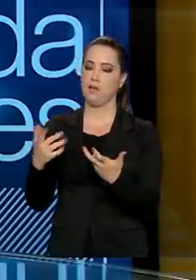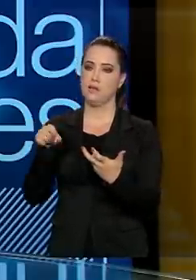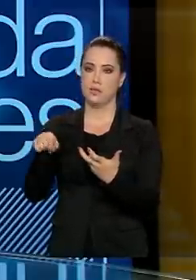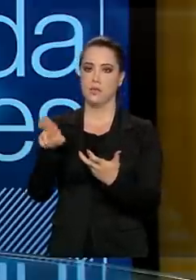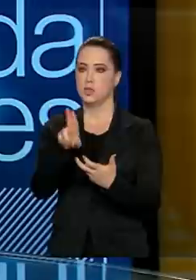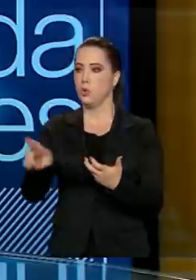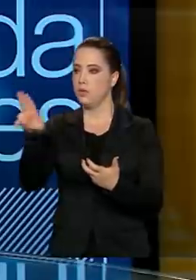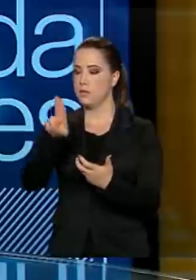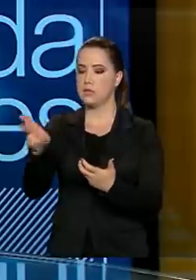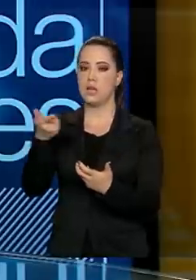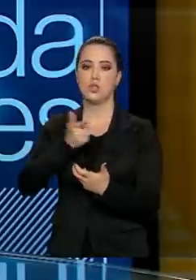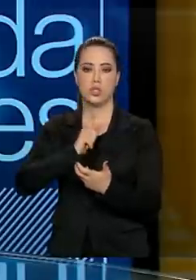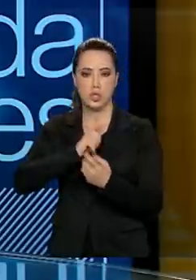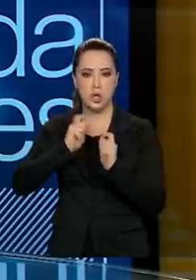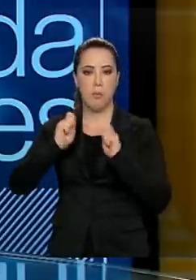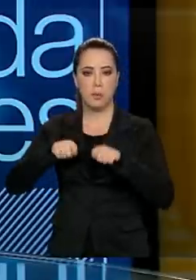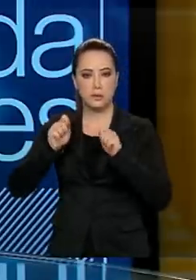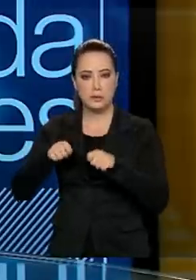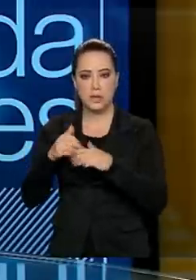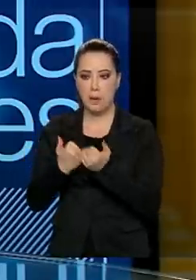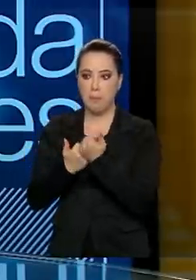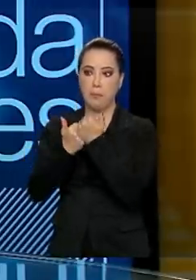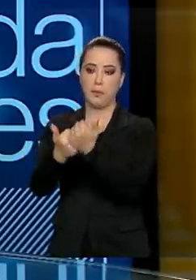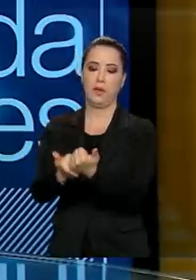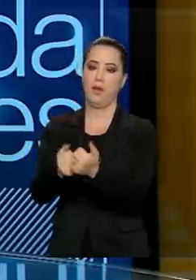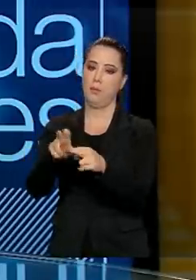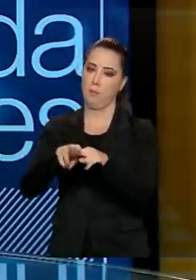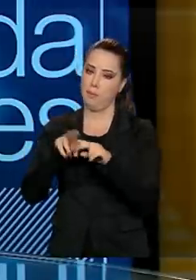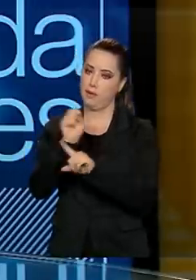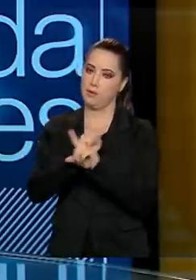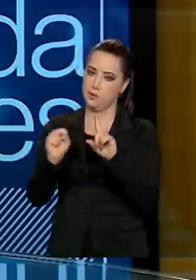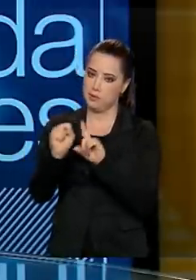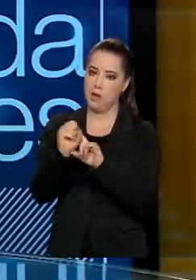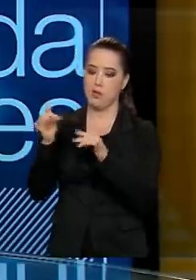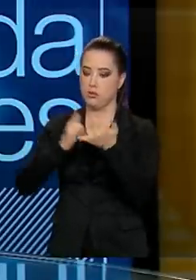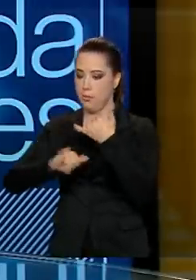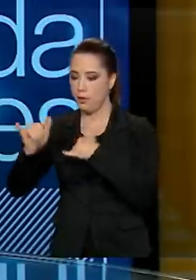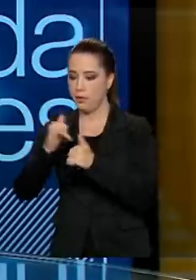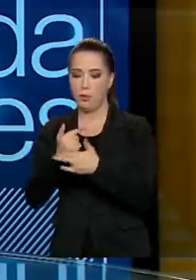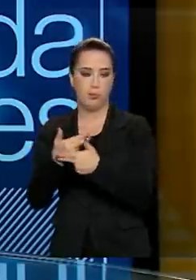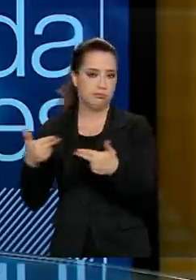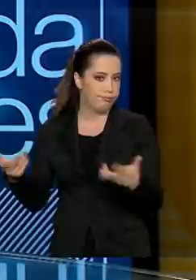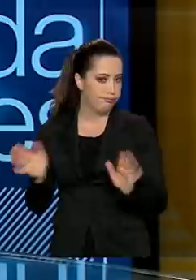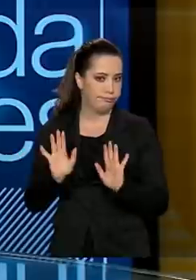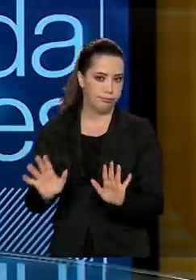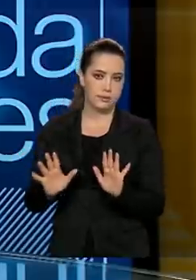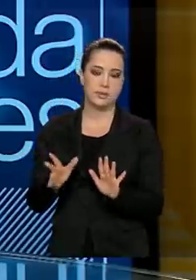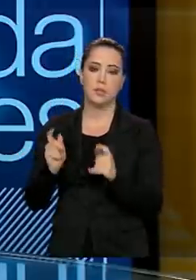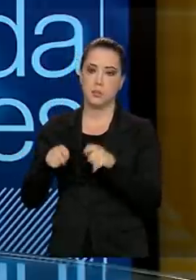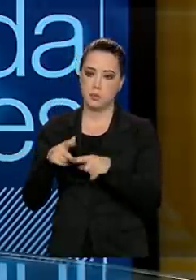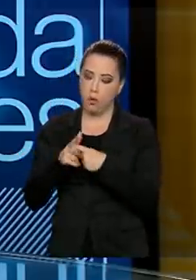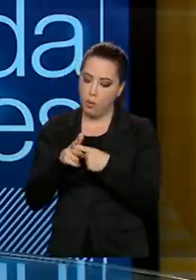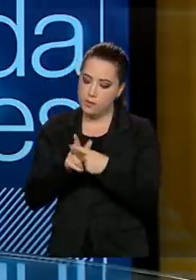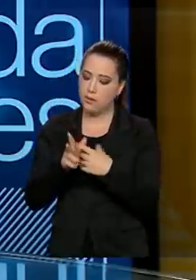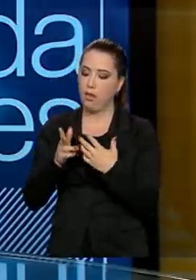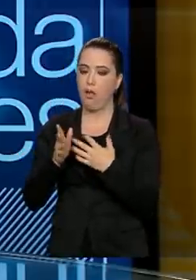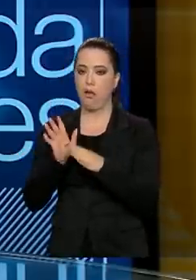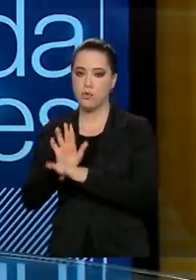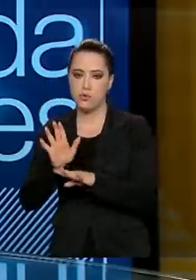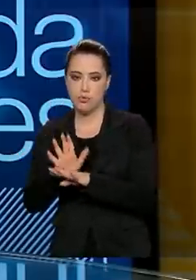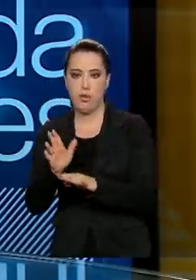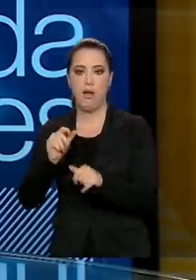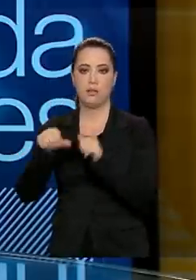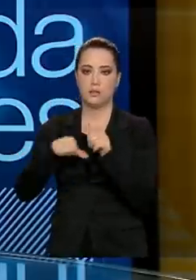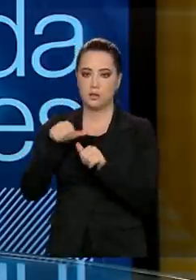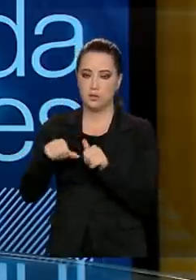laboratórios de mecânica e todos os laboratórios em favor da sociedade. Com isso, com esse recurso que nós disponibilizamos para as universidades